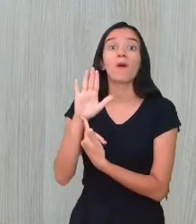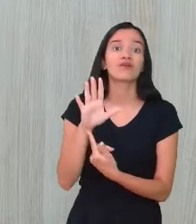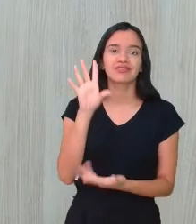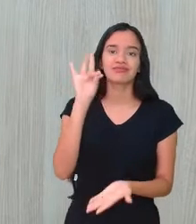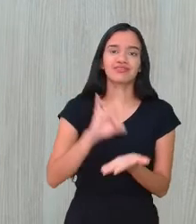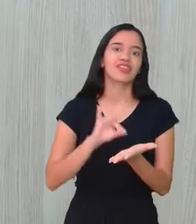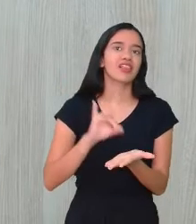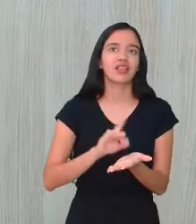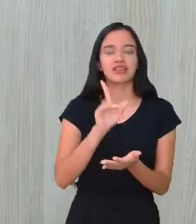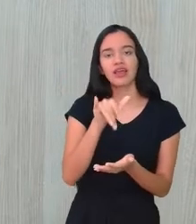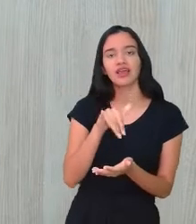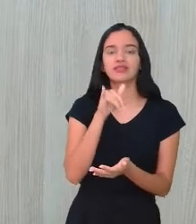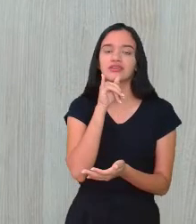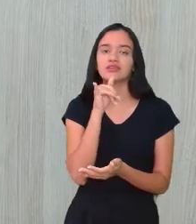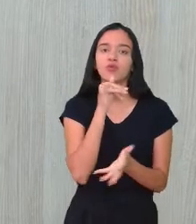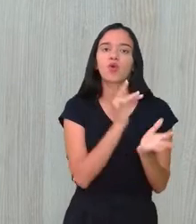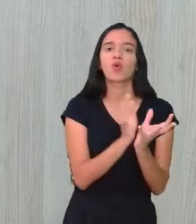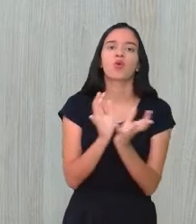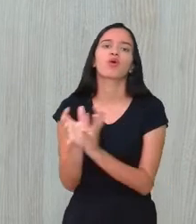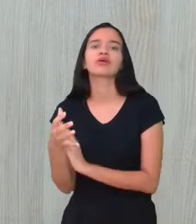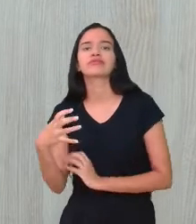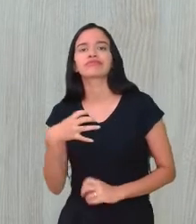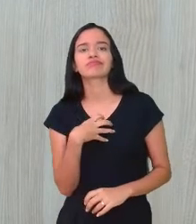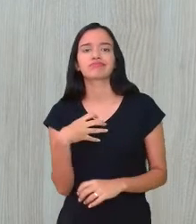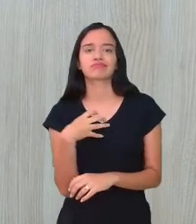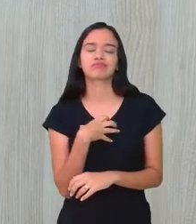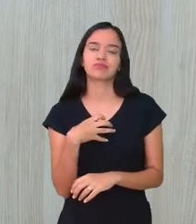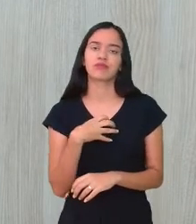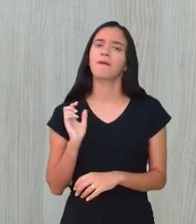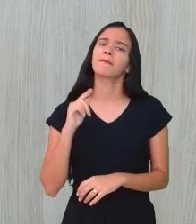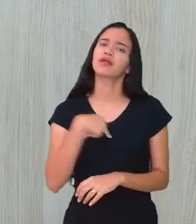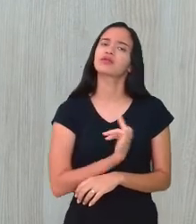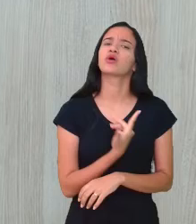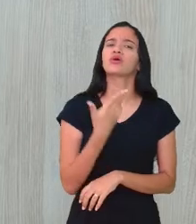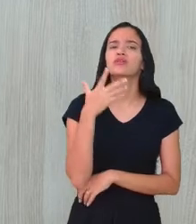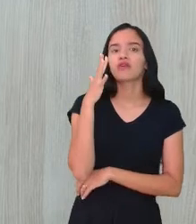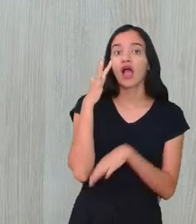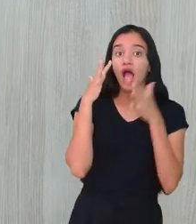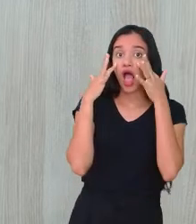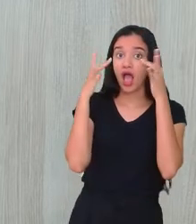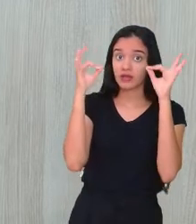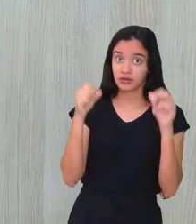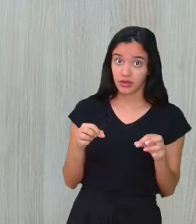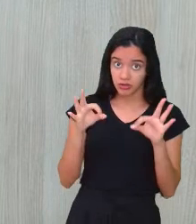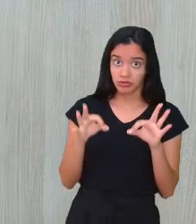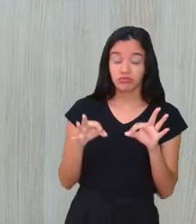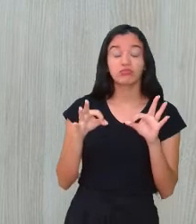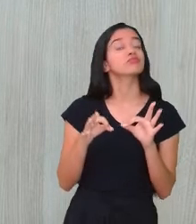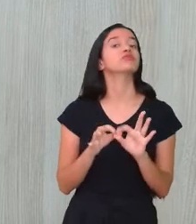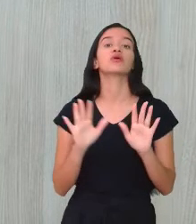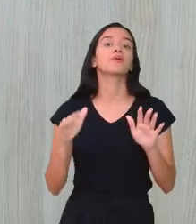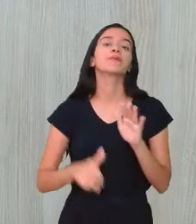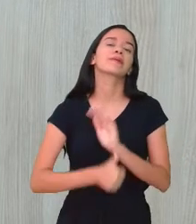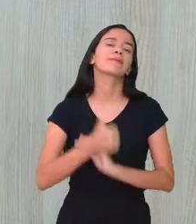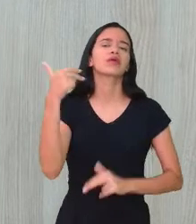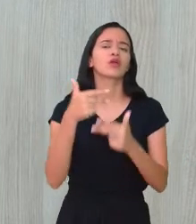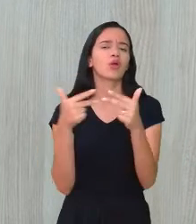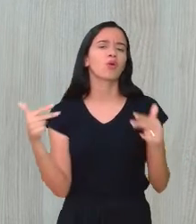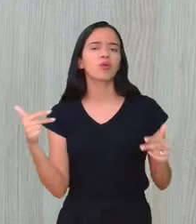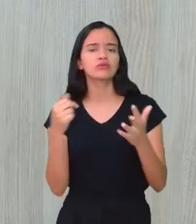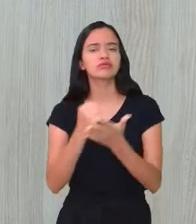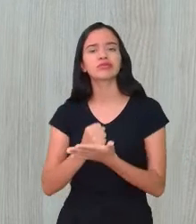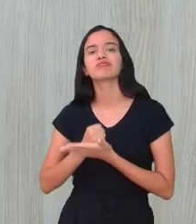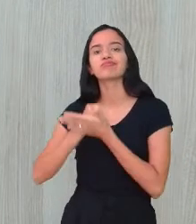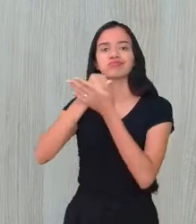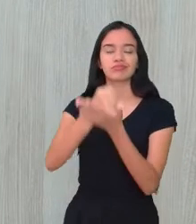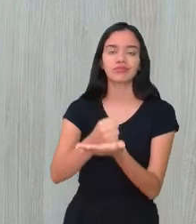verdadeiro, vamos dizer assim, conjunto de sinais para a gente ficar atento em relação a isso. Então, a primeira coisa é dar esse apoio,